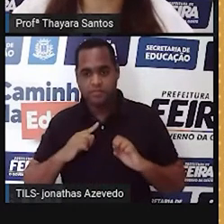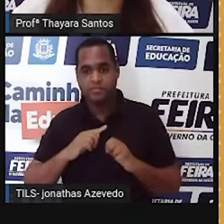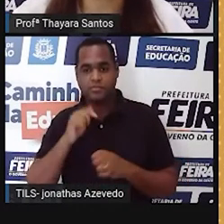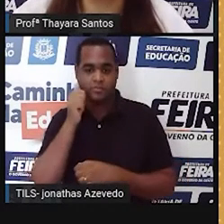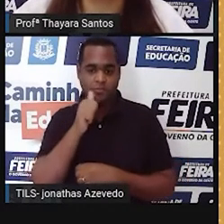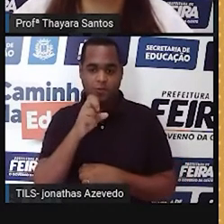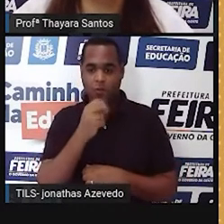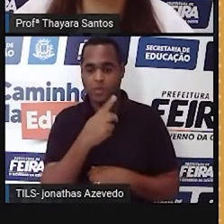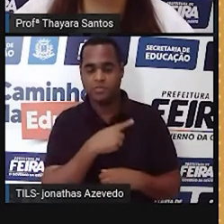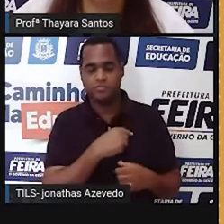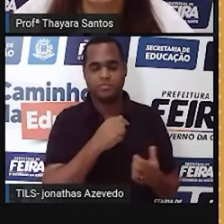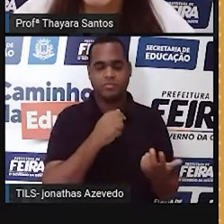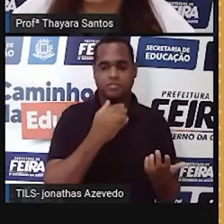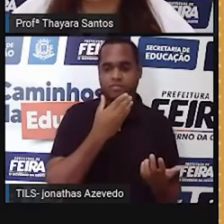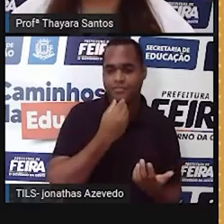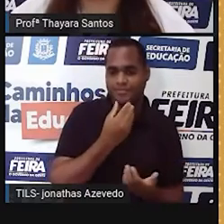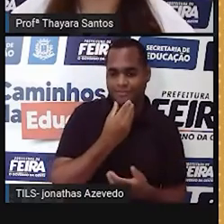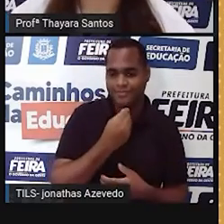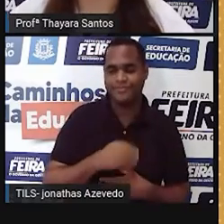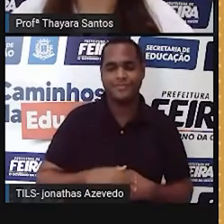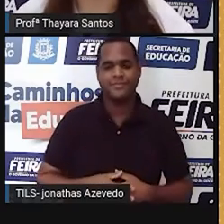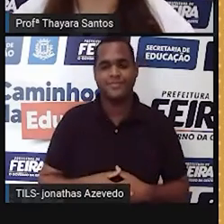salvo alguns casos que existem aí.